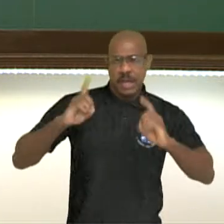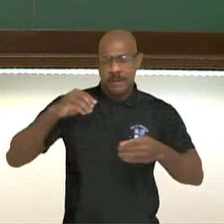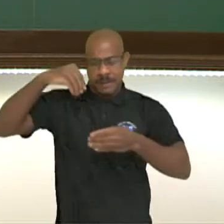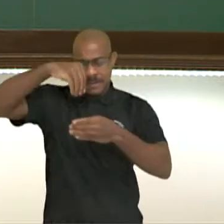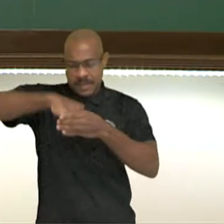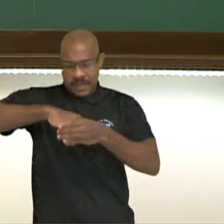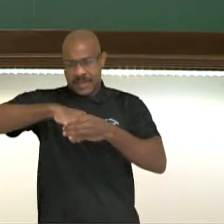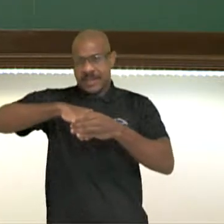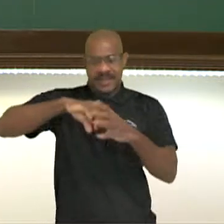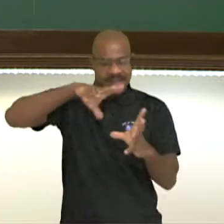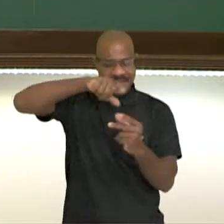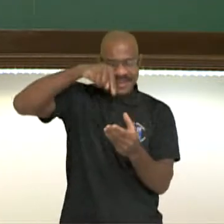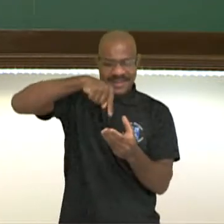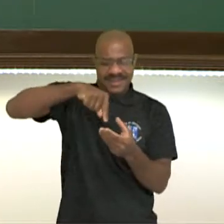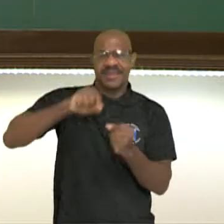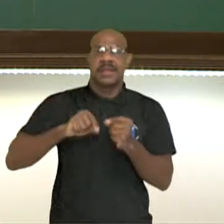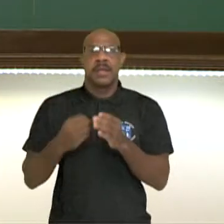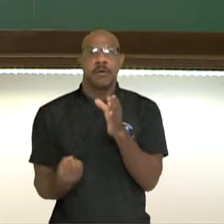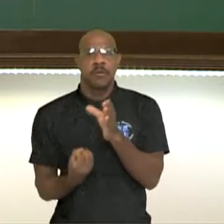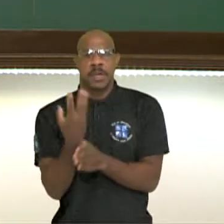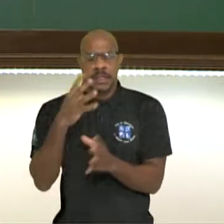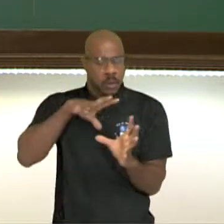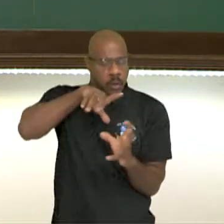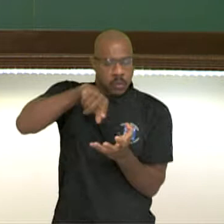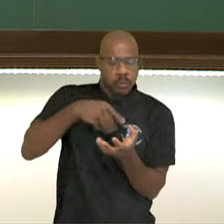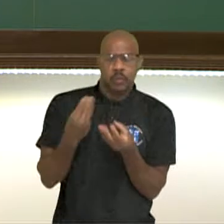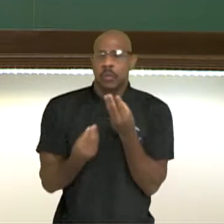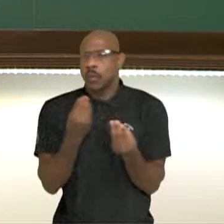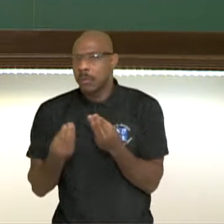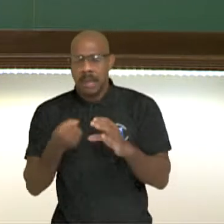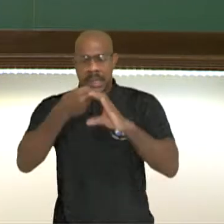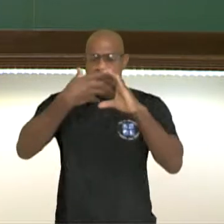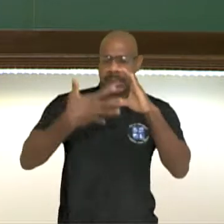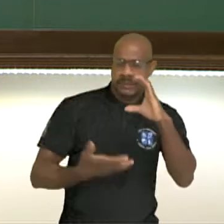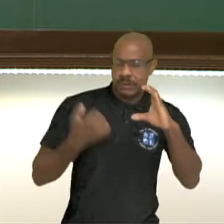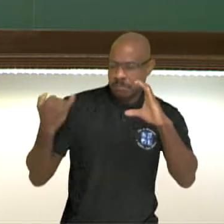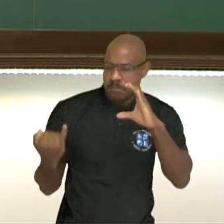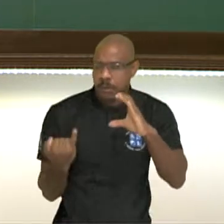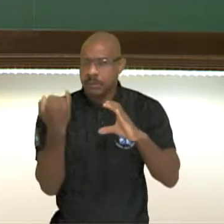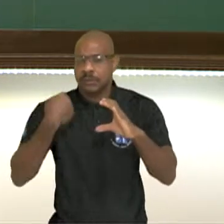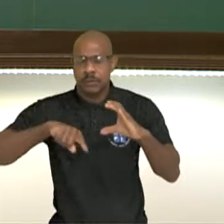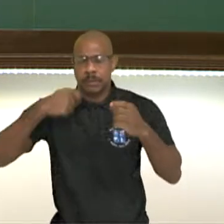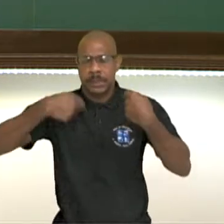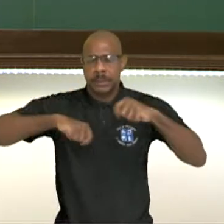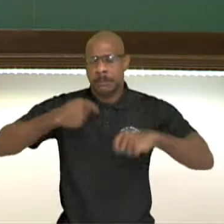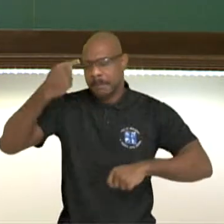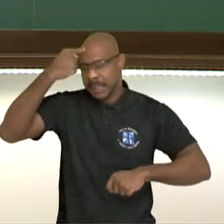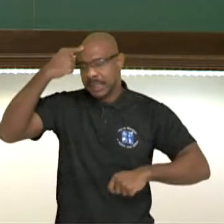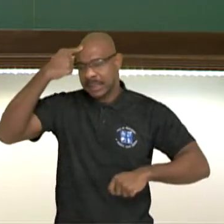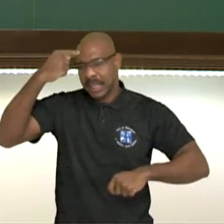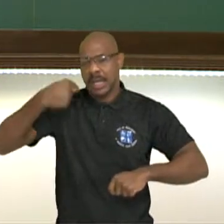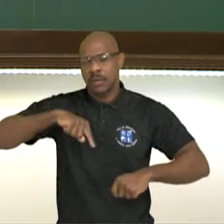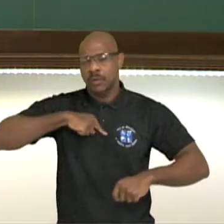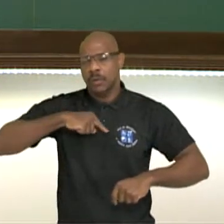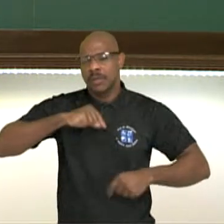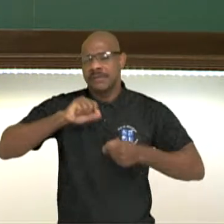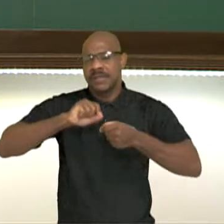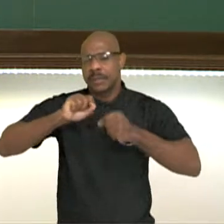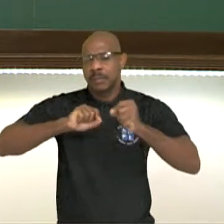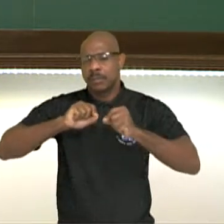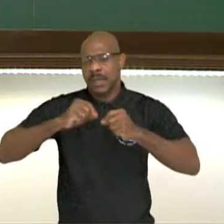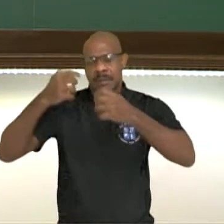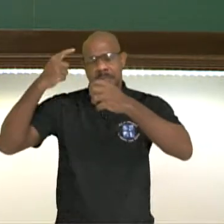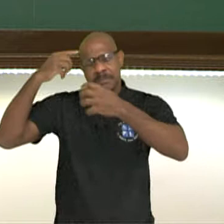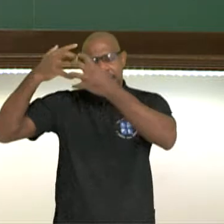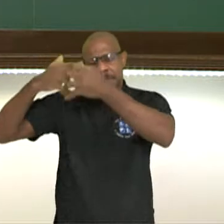formação do planeta, algumas características importantes que temos que pensar quando refletimos sobre como o planeta